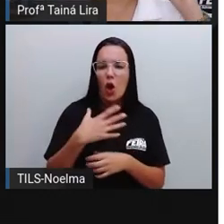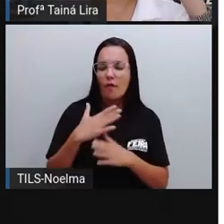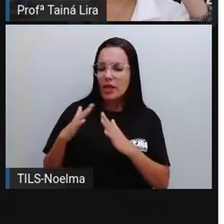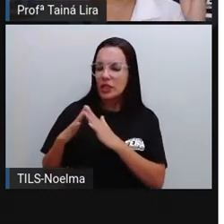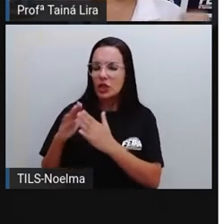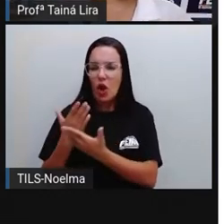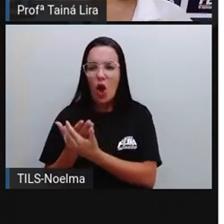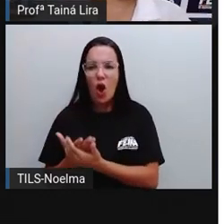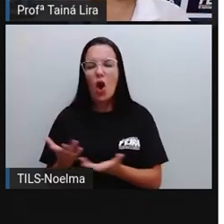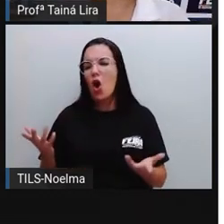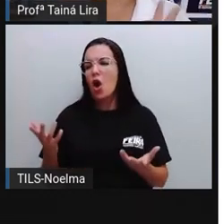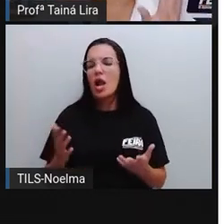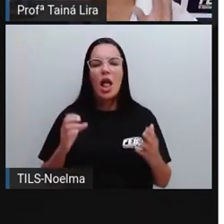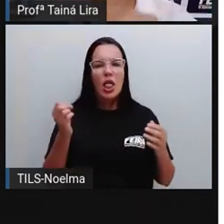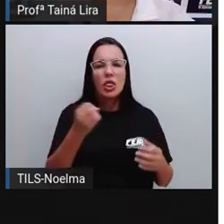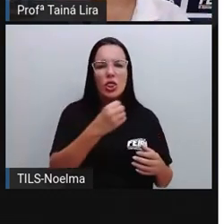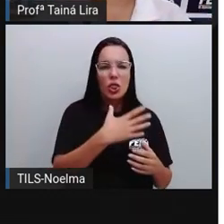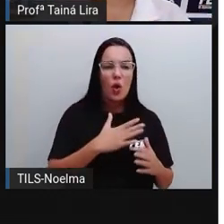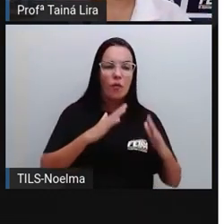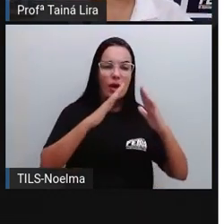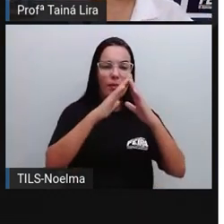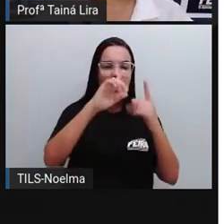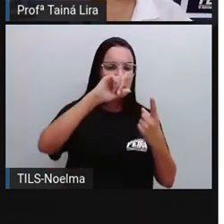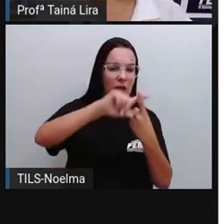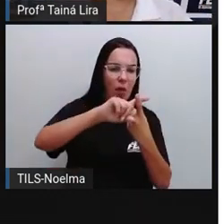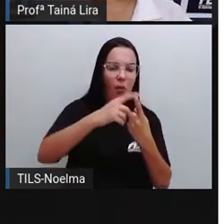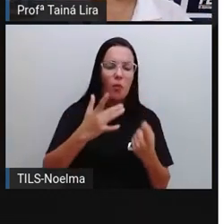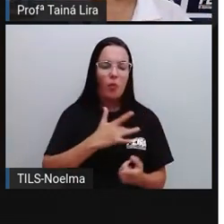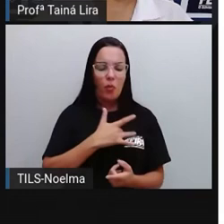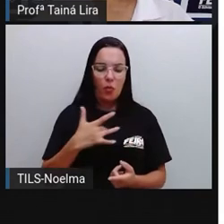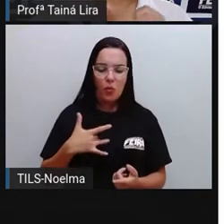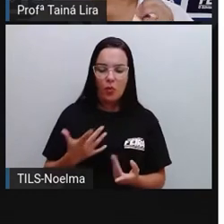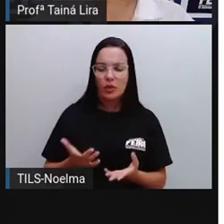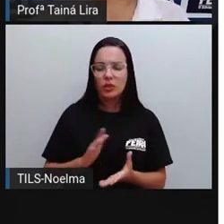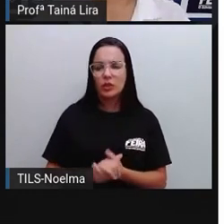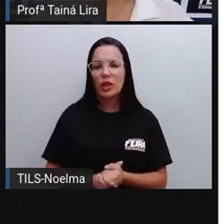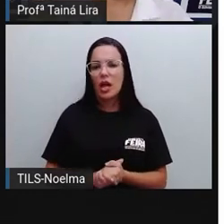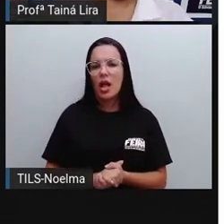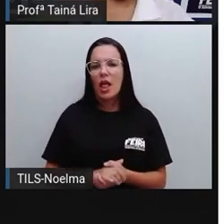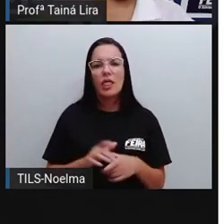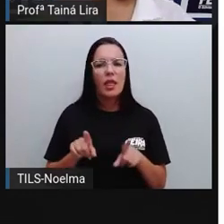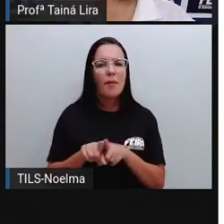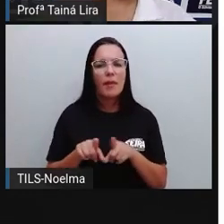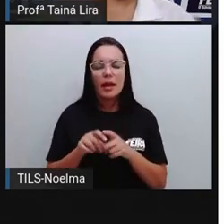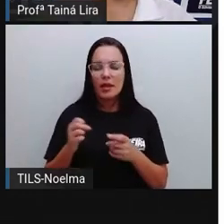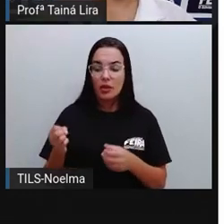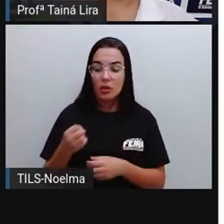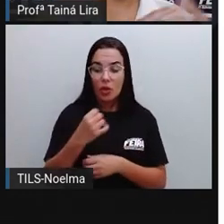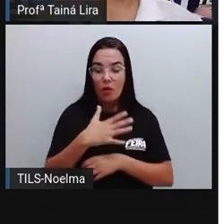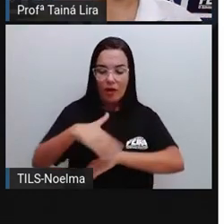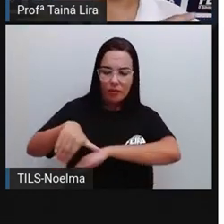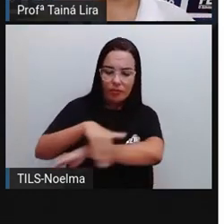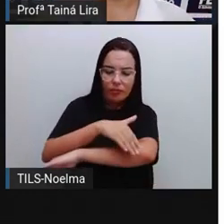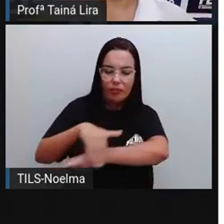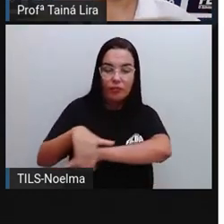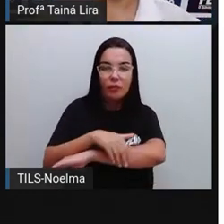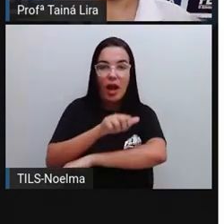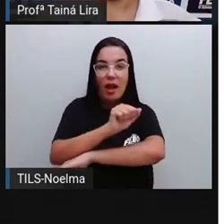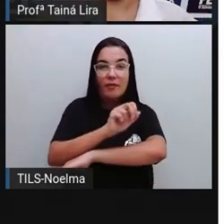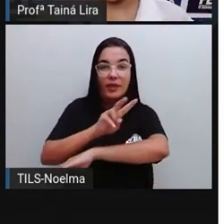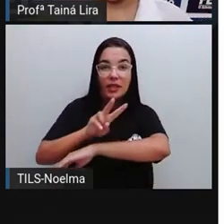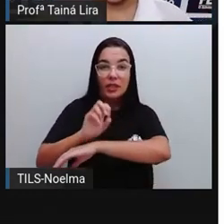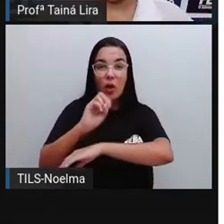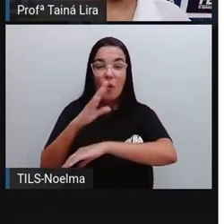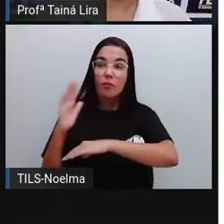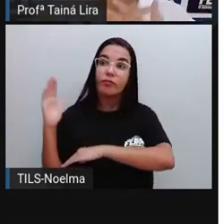inauguração de posto de saúde, inauguração de uma avenida que estava fechada ali para fazer